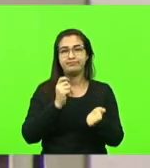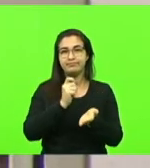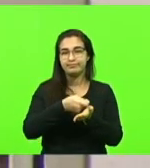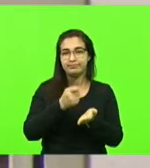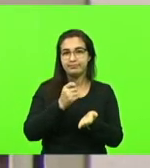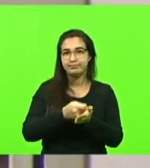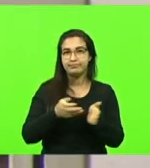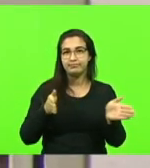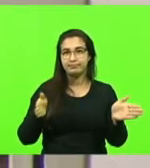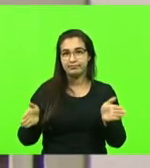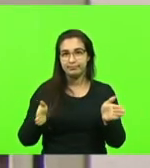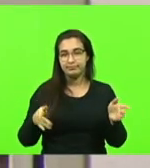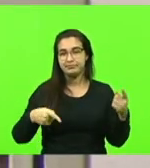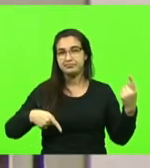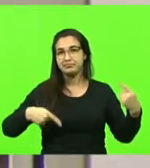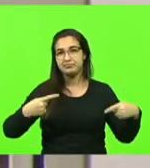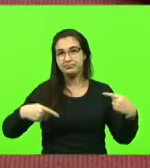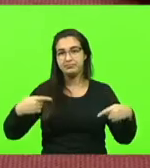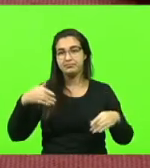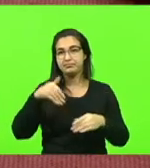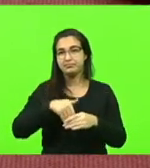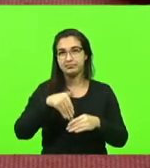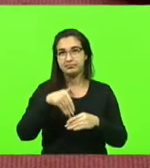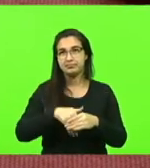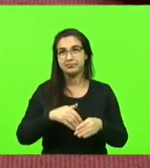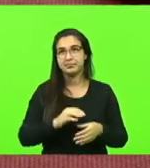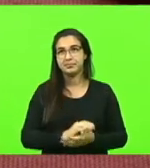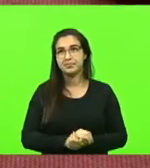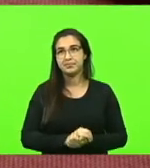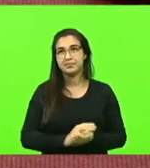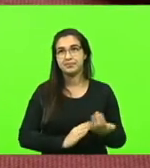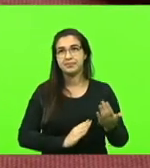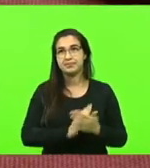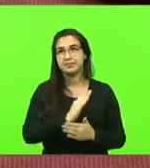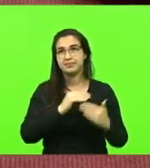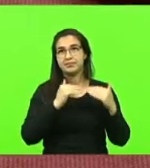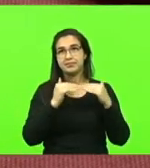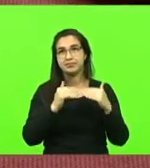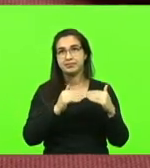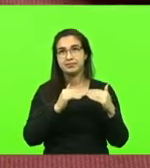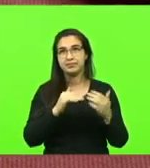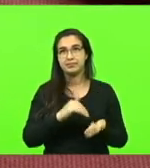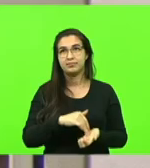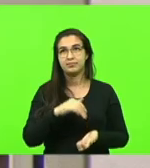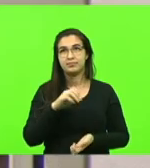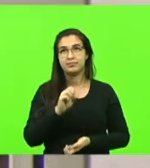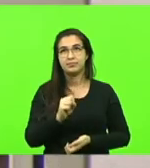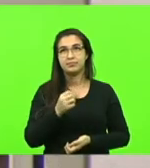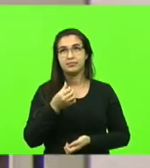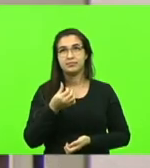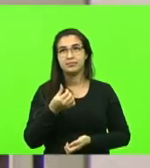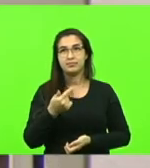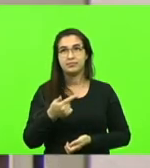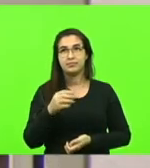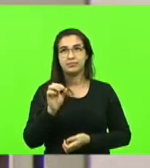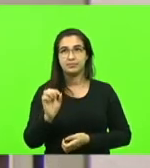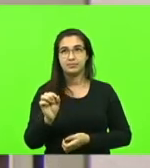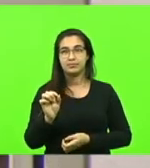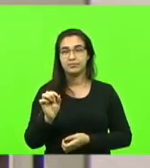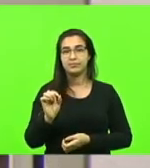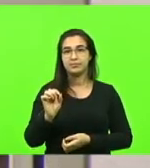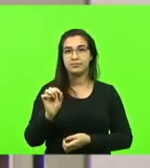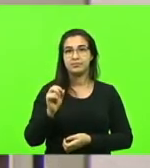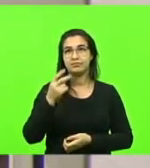havendo quem queira discutir, em votação. Deputados que aprovam, permaneça como se encontra. Aprovado por unanimidade. Moção 870, ator deputado. Deputado doutor Vicente